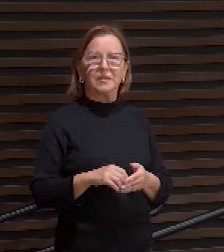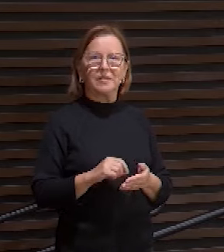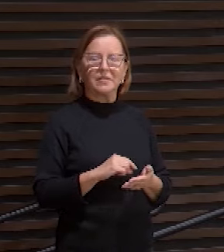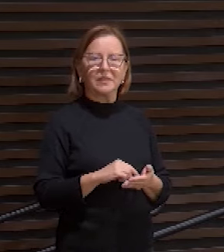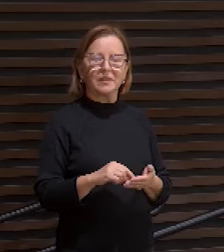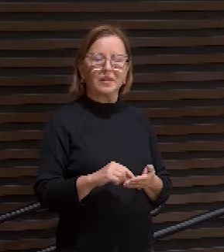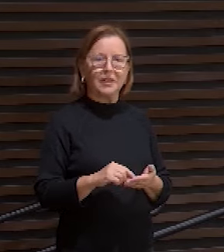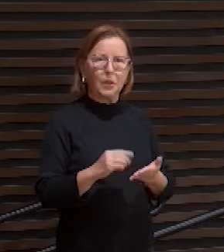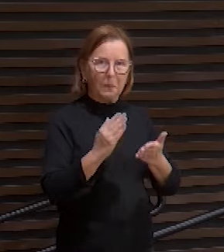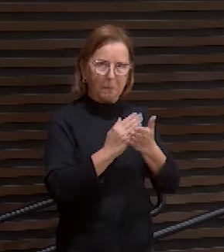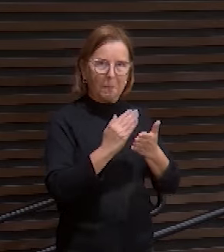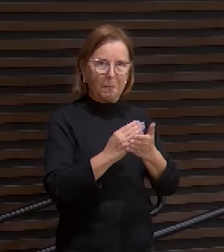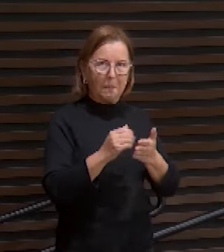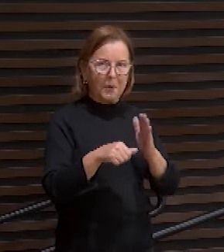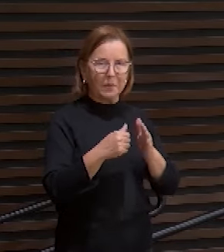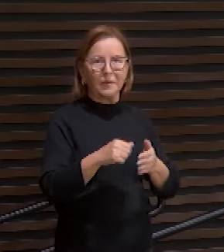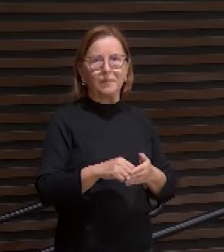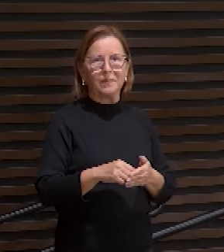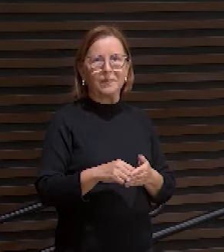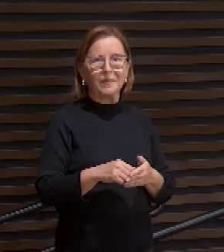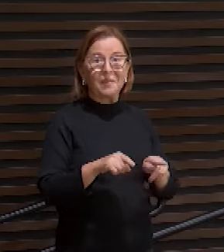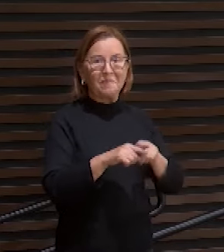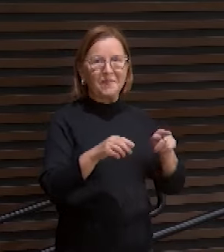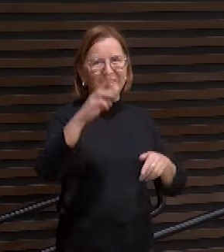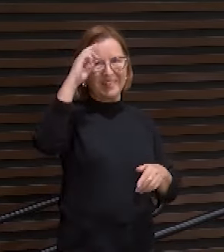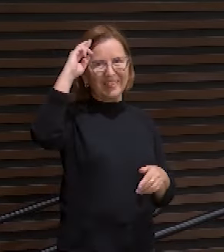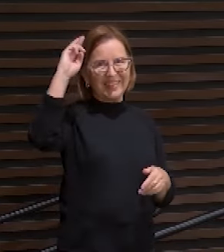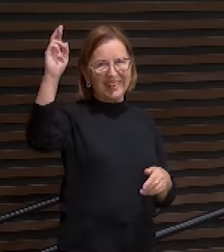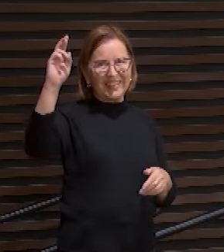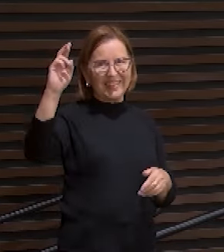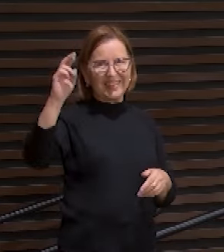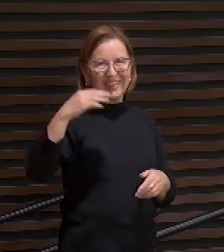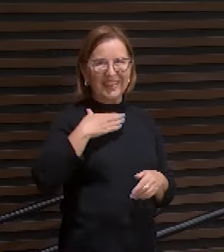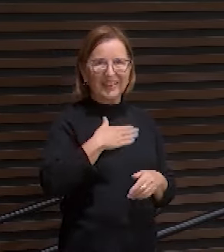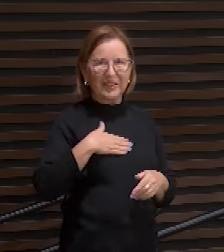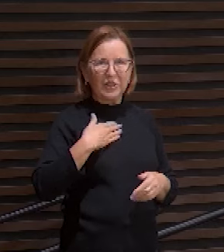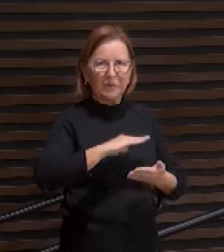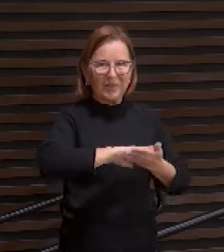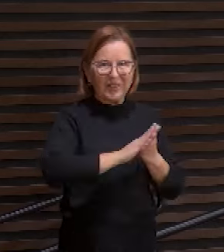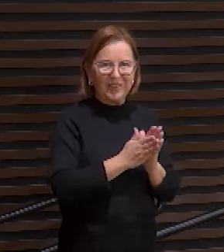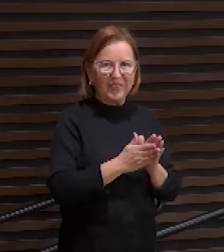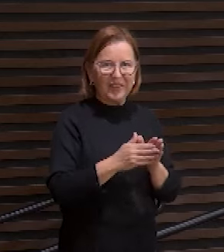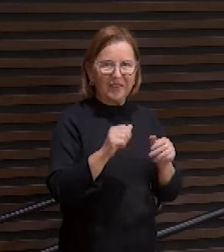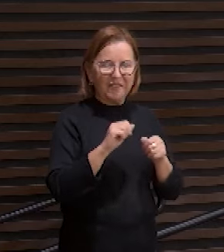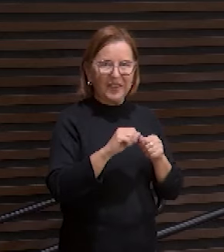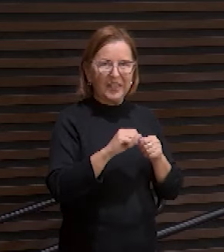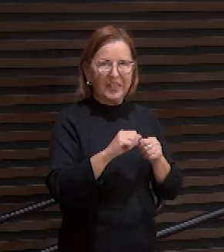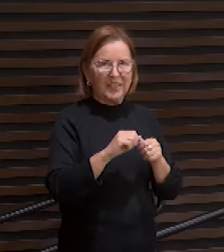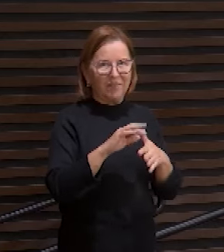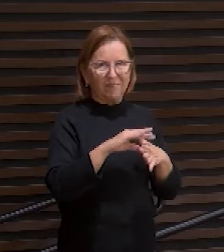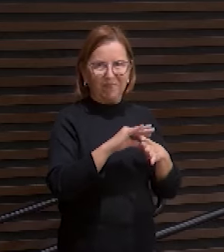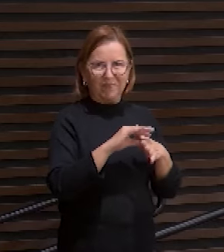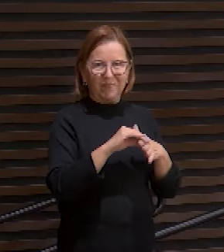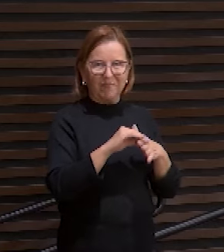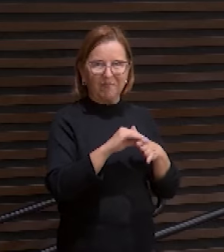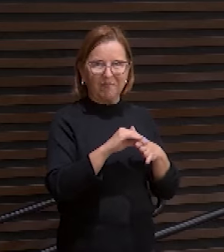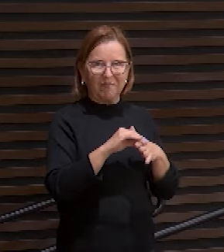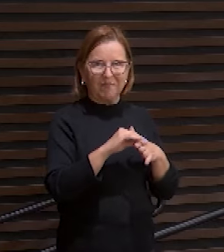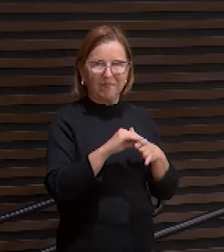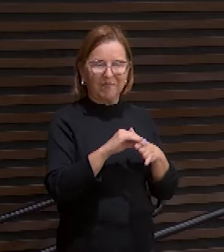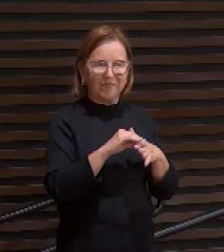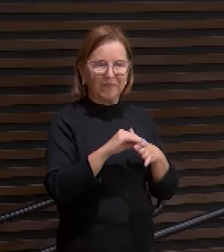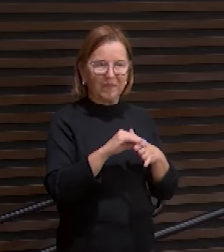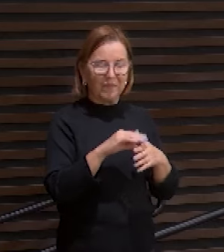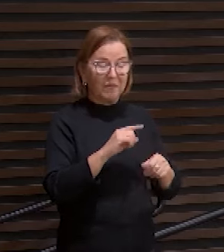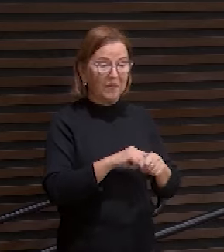parte A vamos juntos todavia ao senhor agradou moelo fazendo-o enfermar